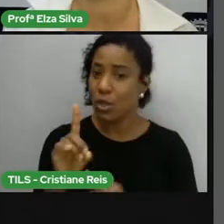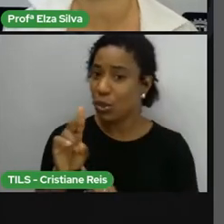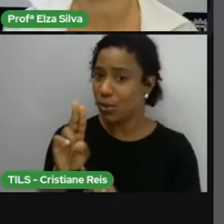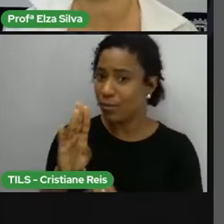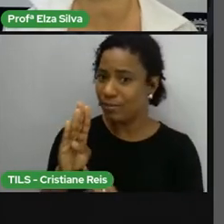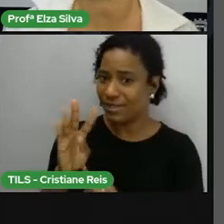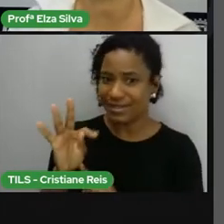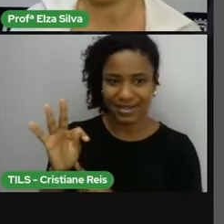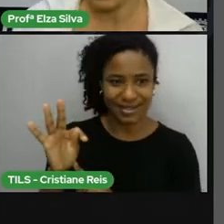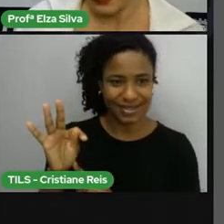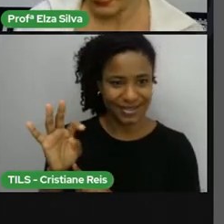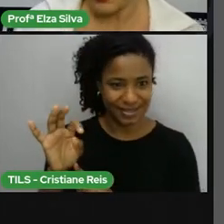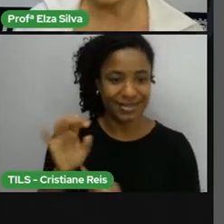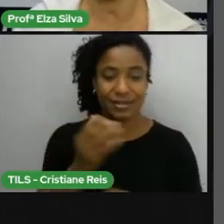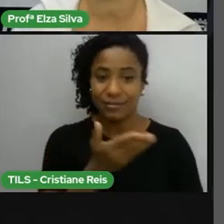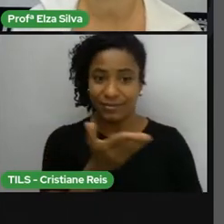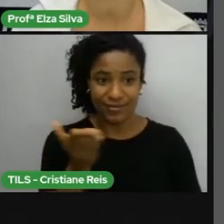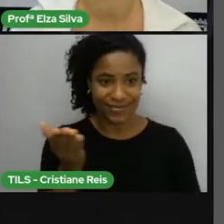Ok?